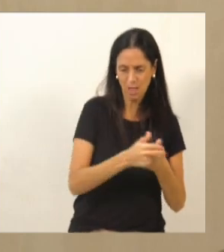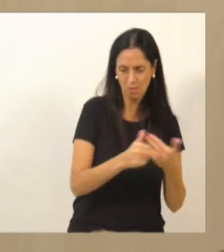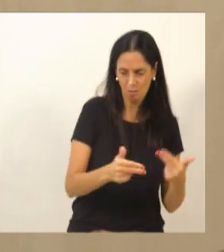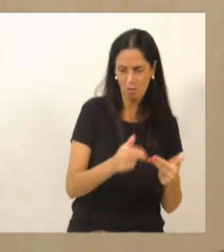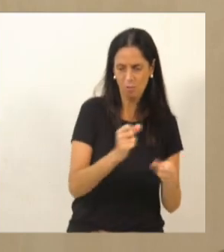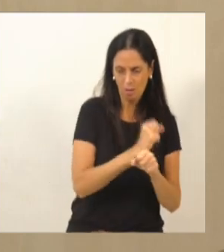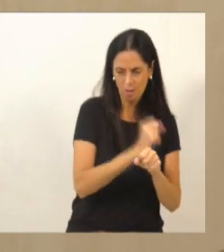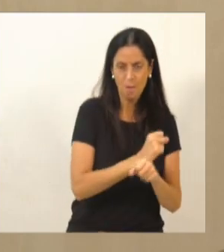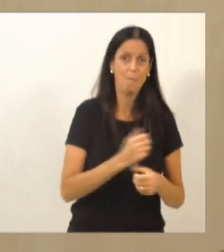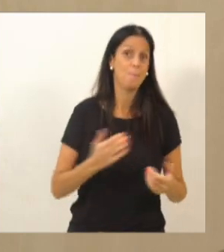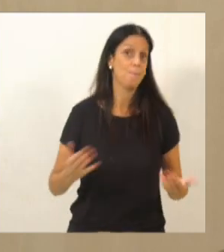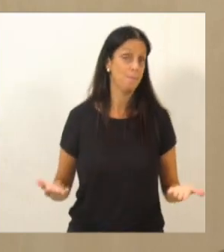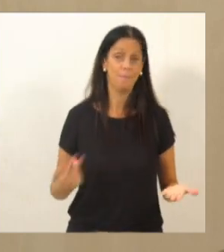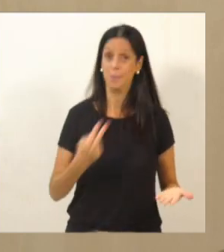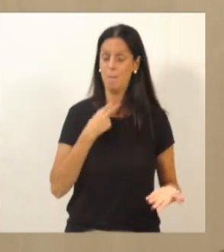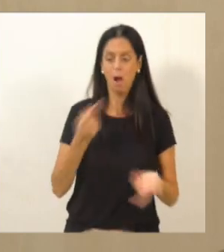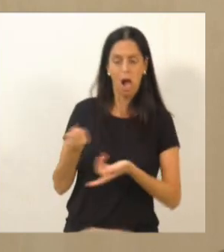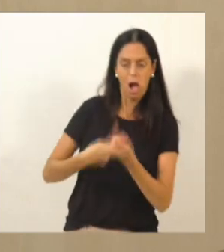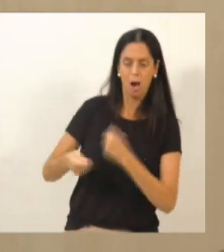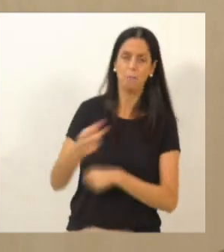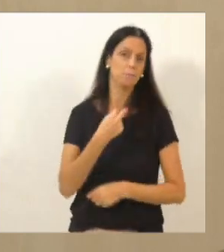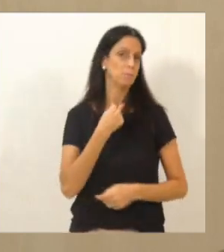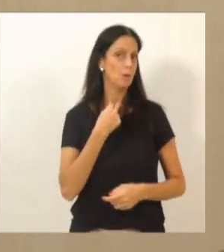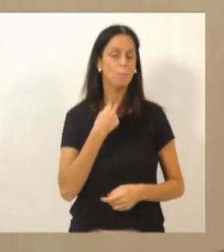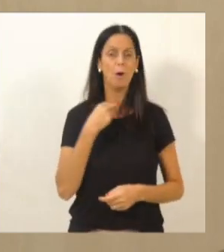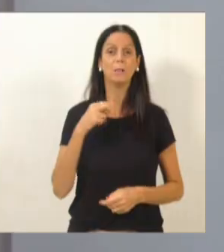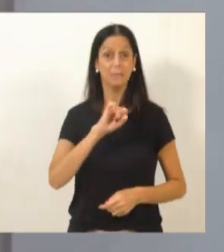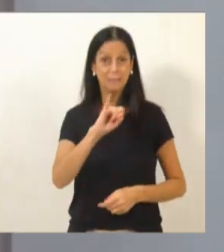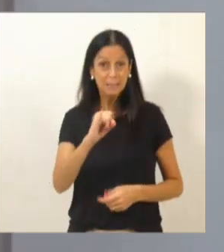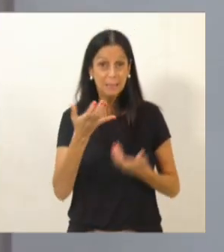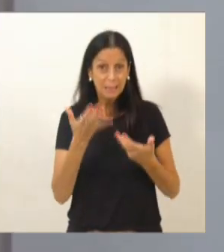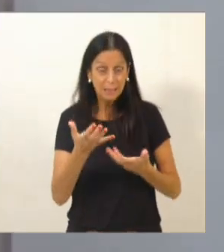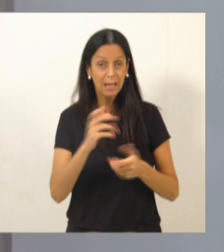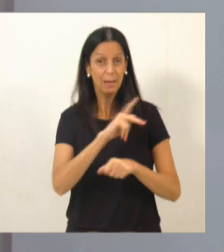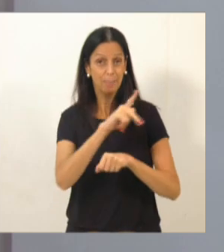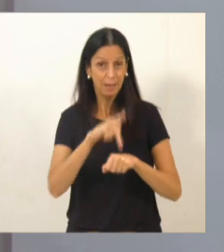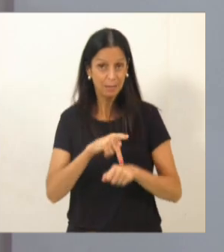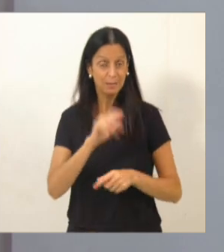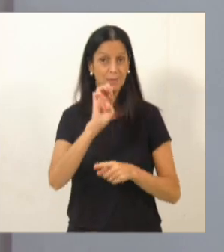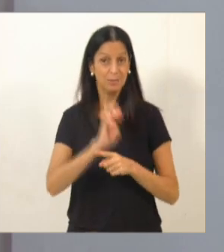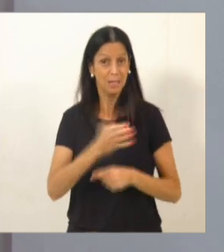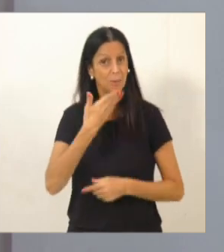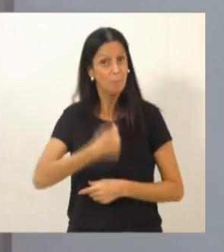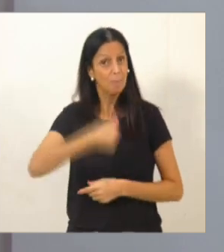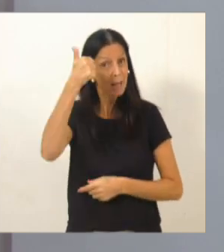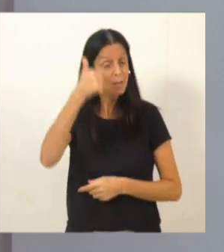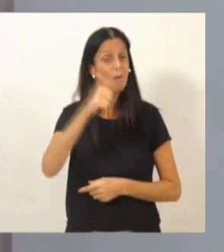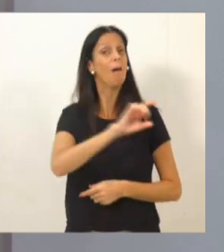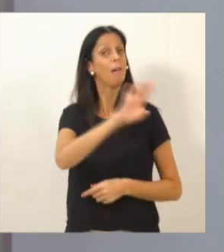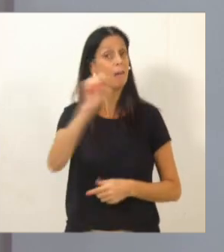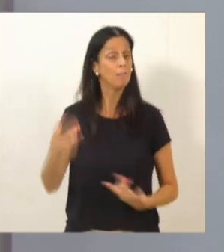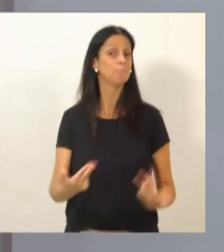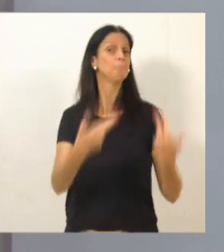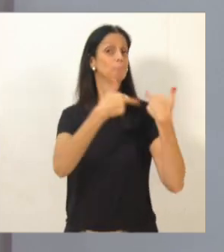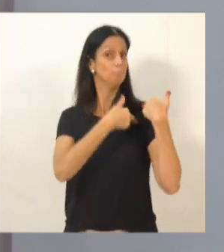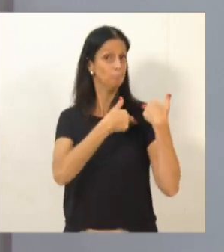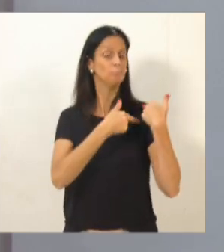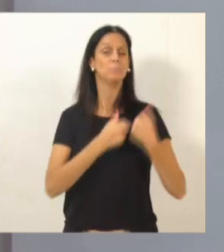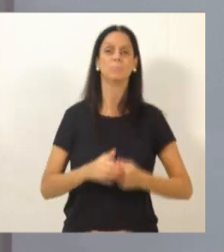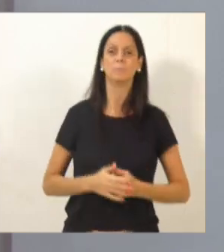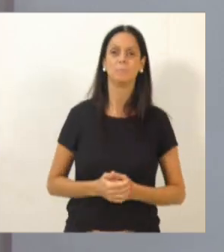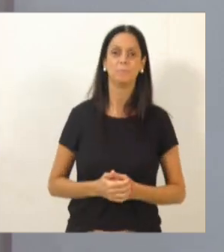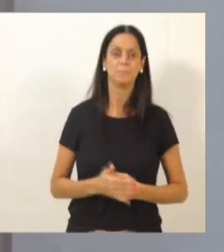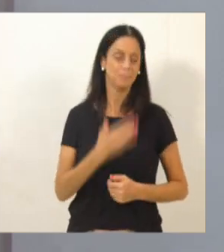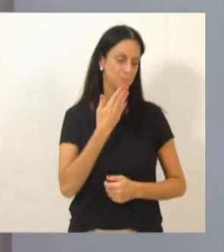um país melhor, um estado melhor, depende de nós. Obrigada. Com certeza, também acrescento aqui a fala. Presidente, se é possível, mais dois minutos.